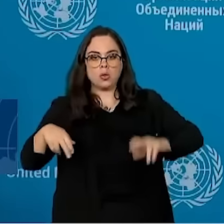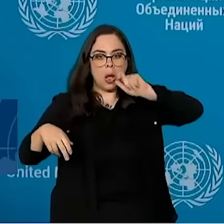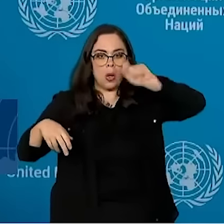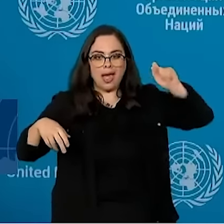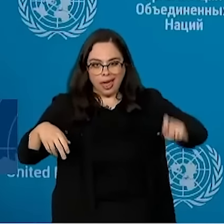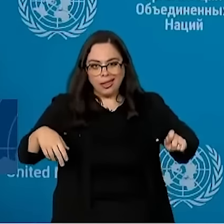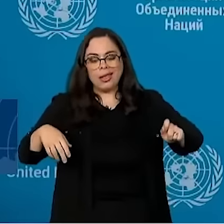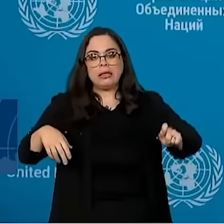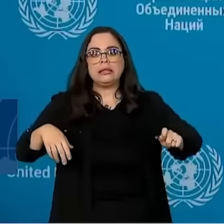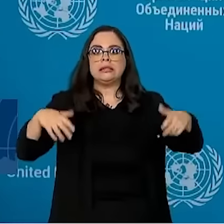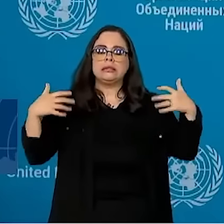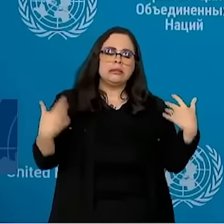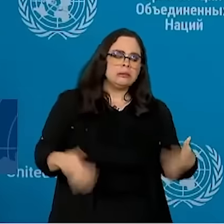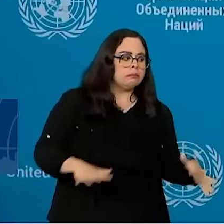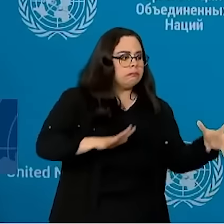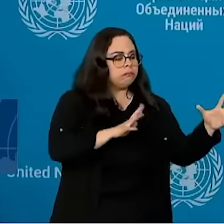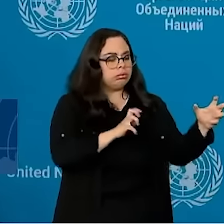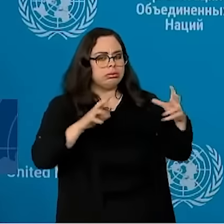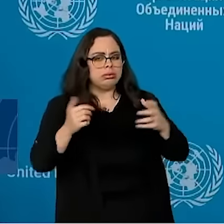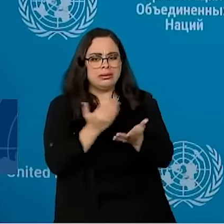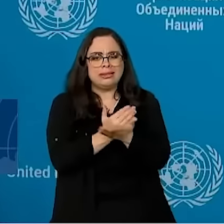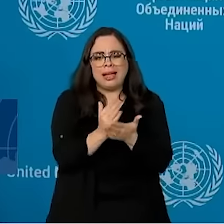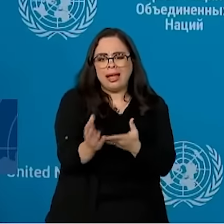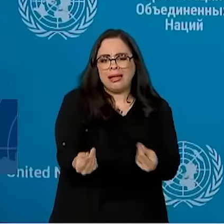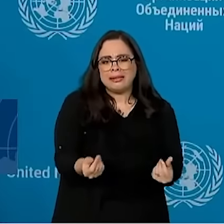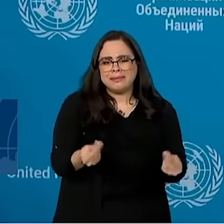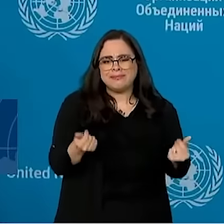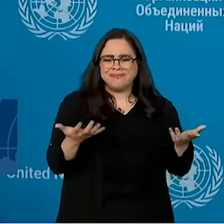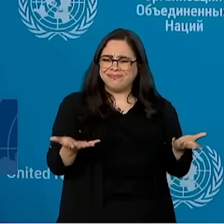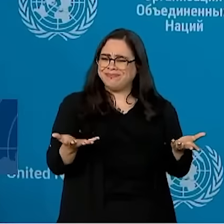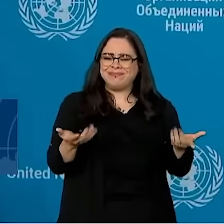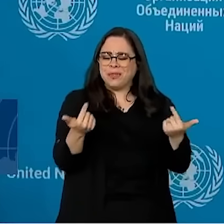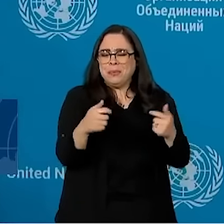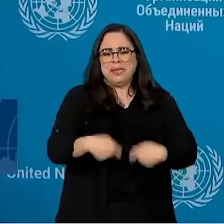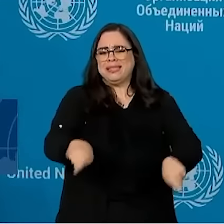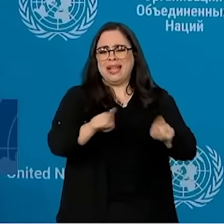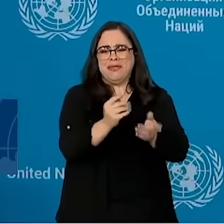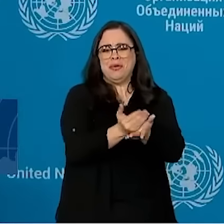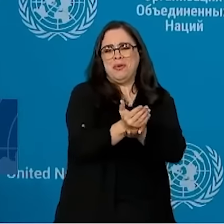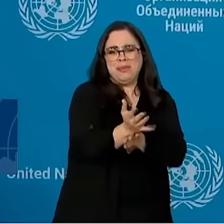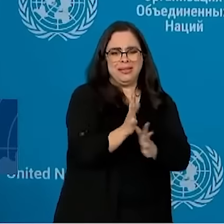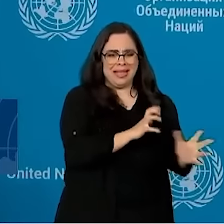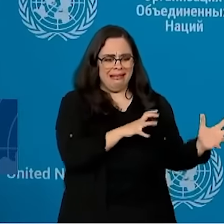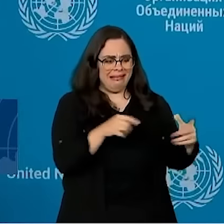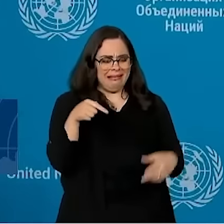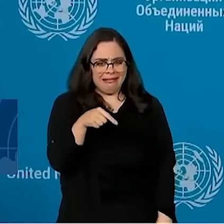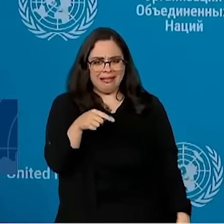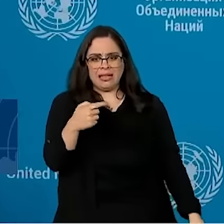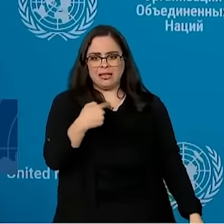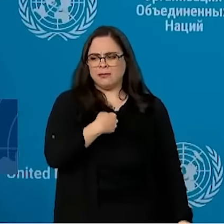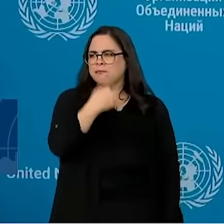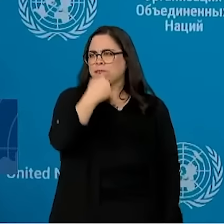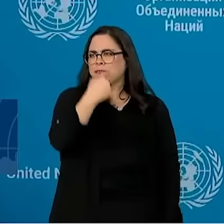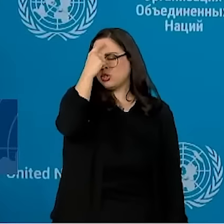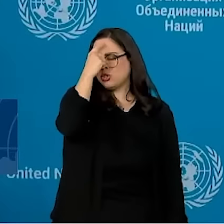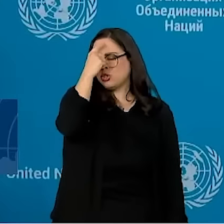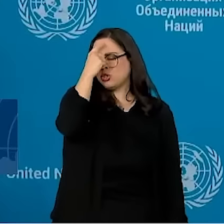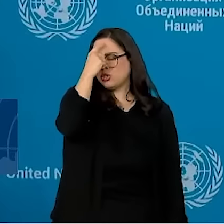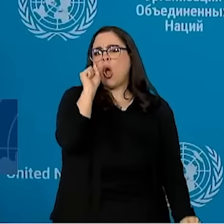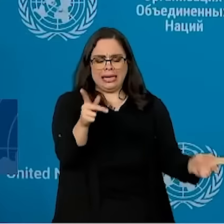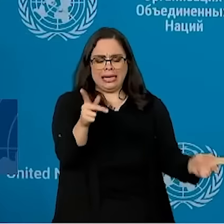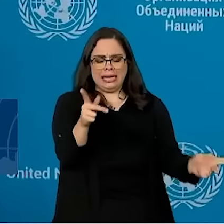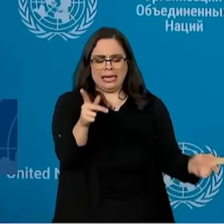a que nem precisaria ter começado. Ao começar, a minha ideia é que